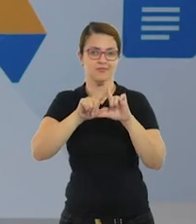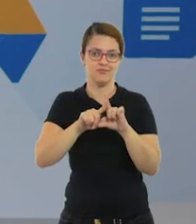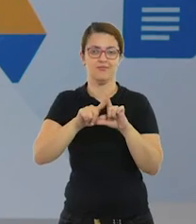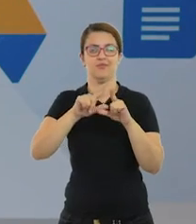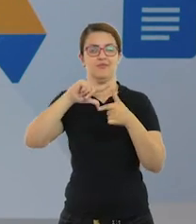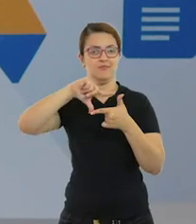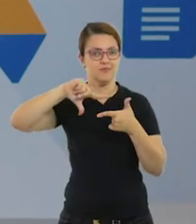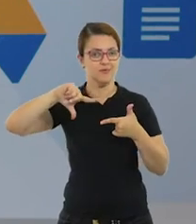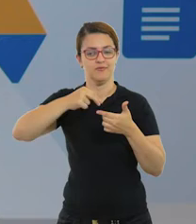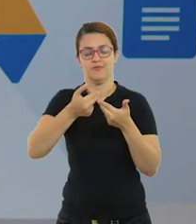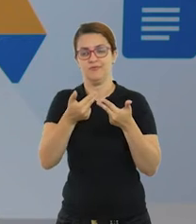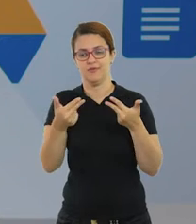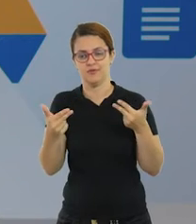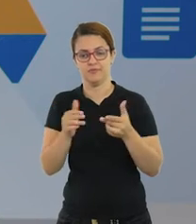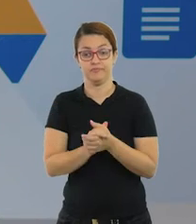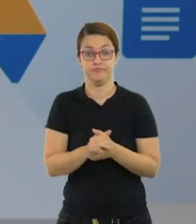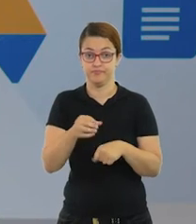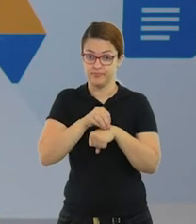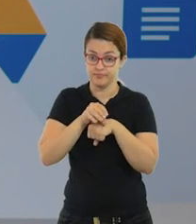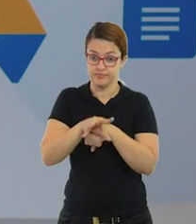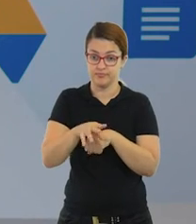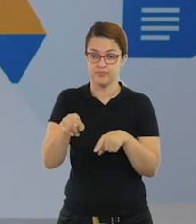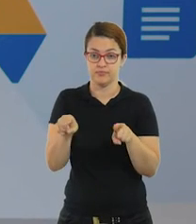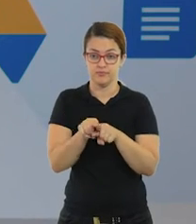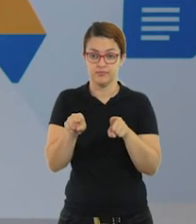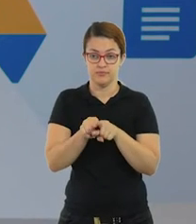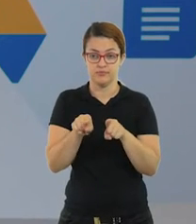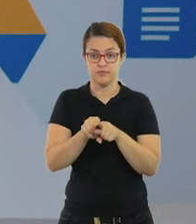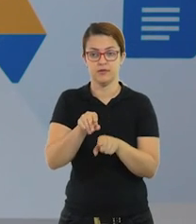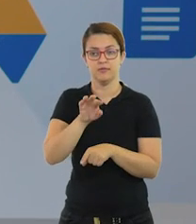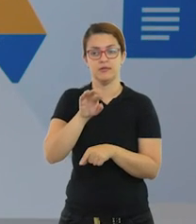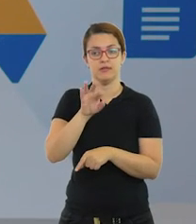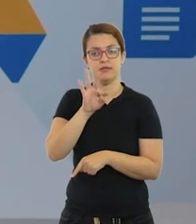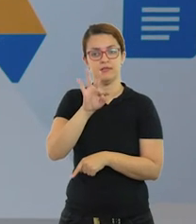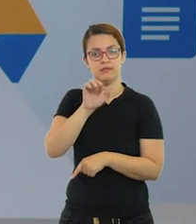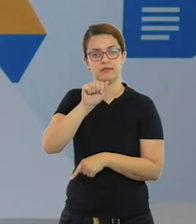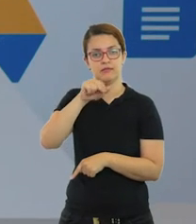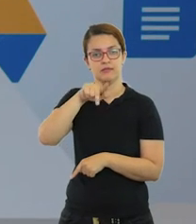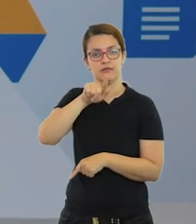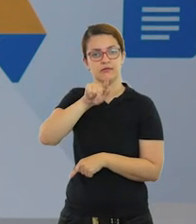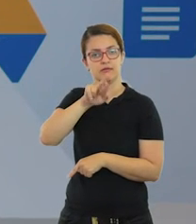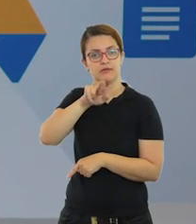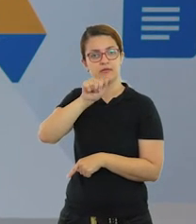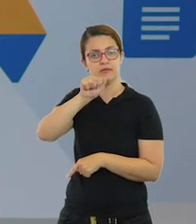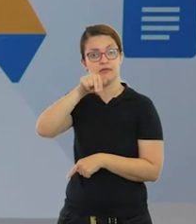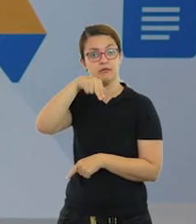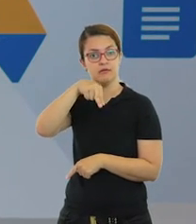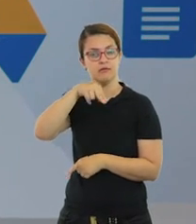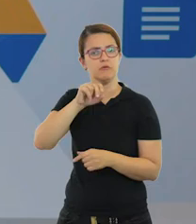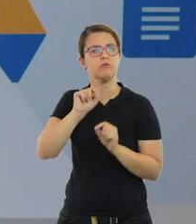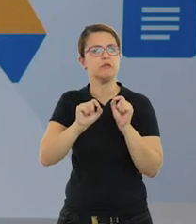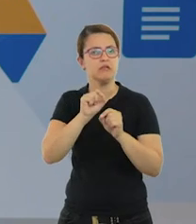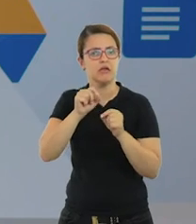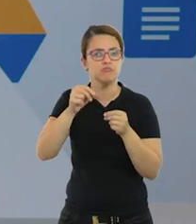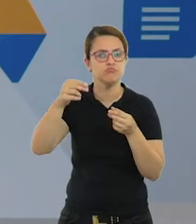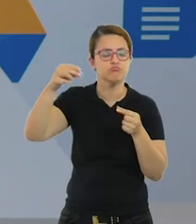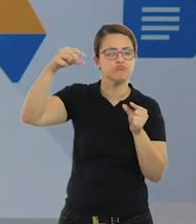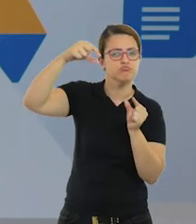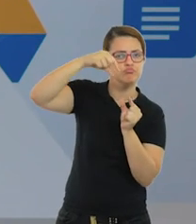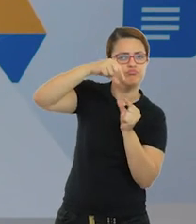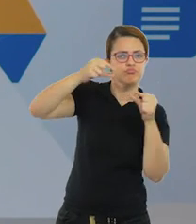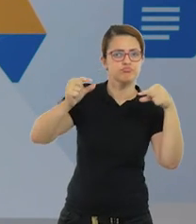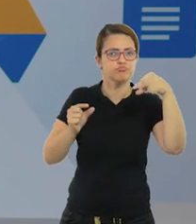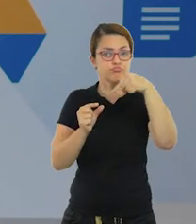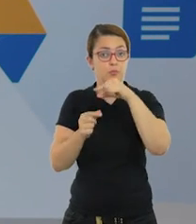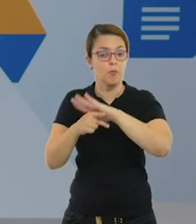Outra sugestão de atividade é trabalhar com o tangrã. O tangrã é um quebra-cabeça